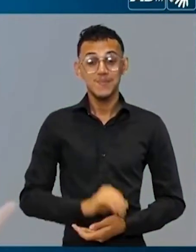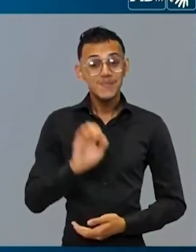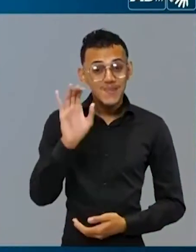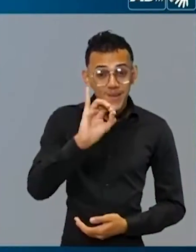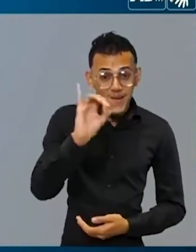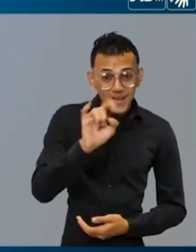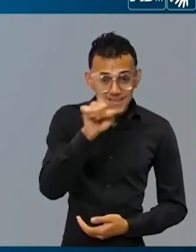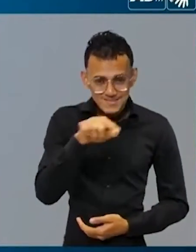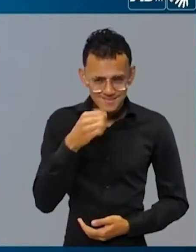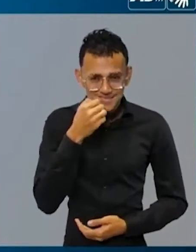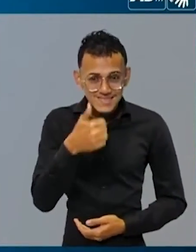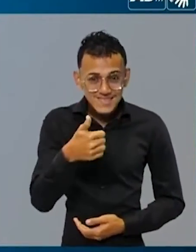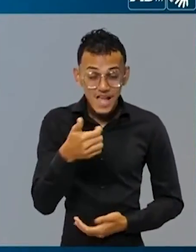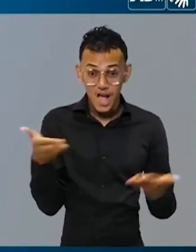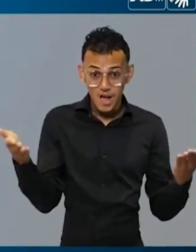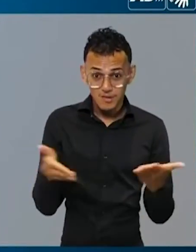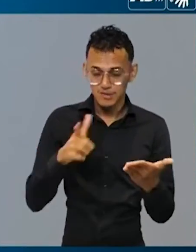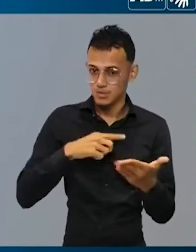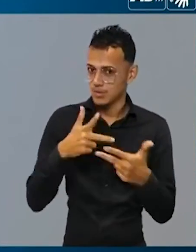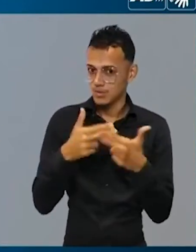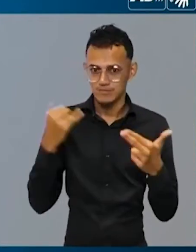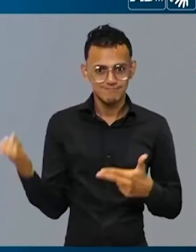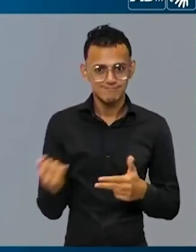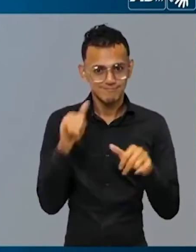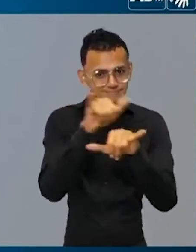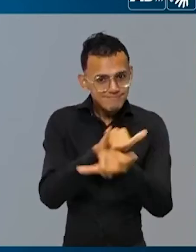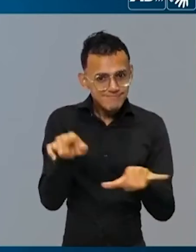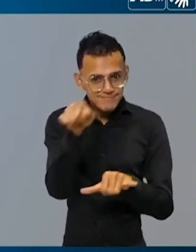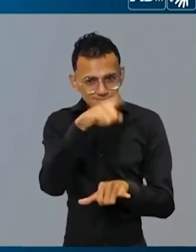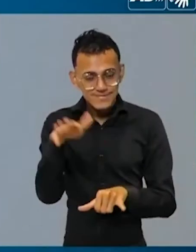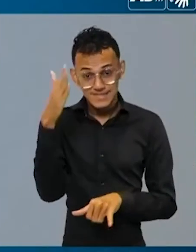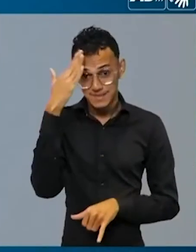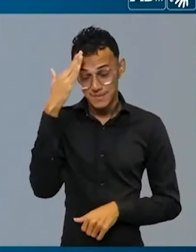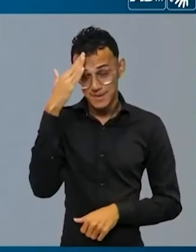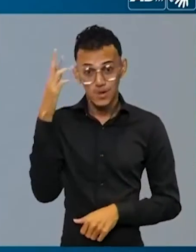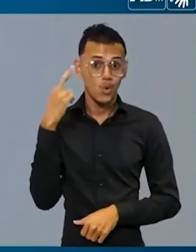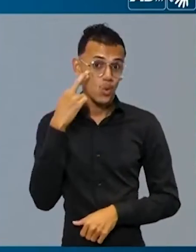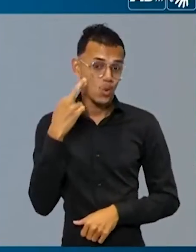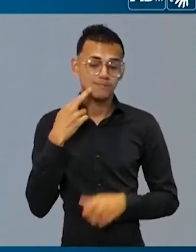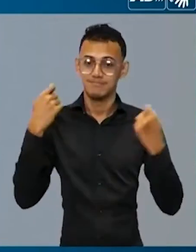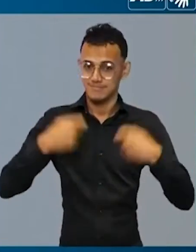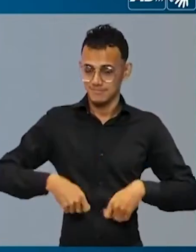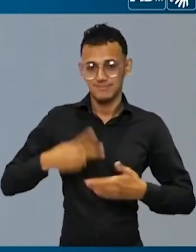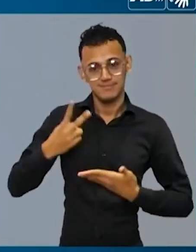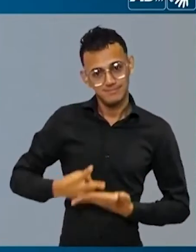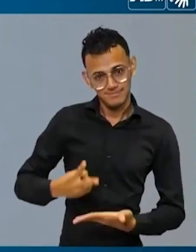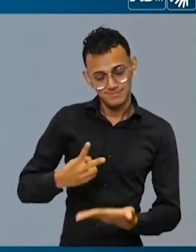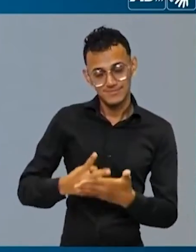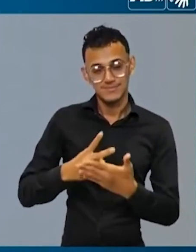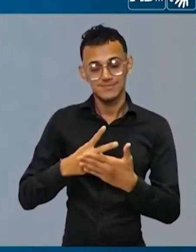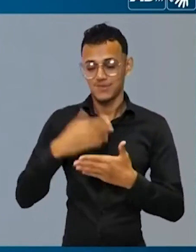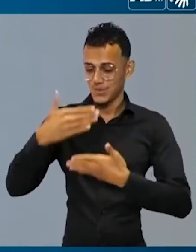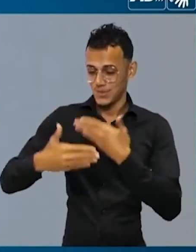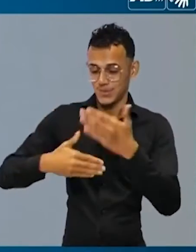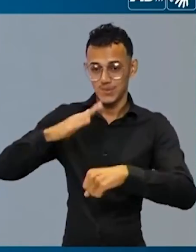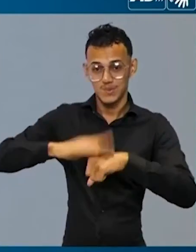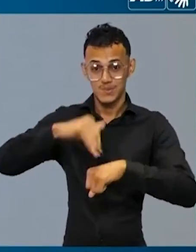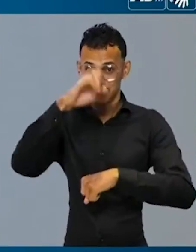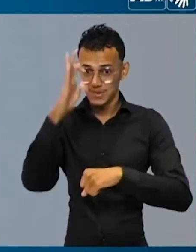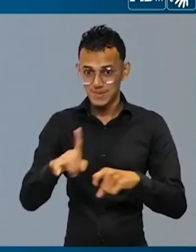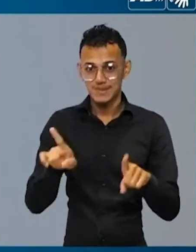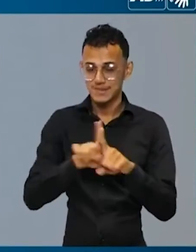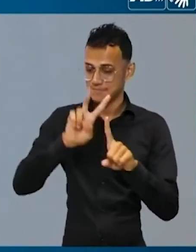Oi, tudo bem? Eu tenho uma coisa muito importante para falar para você. Rondônia precisa continuar avançando e o Brasil